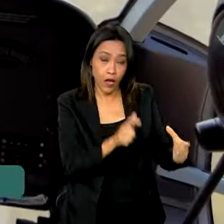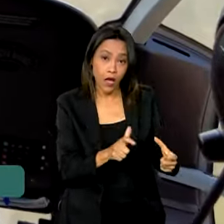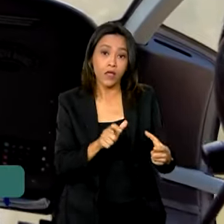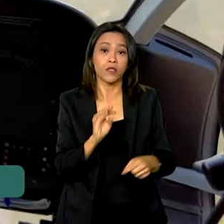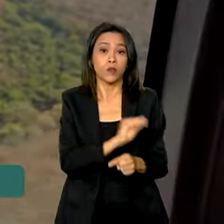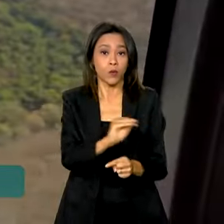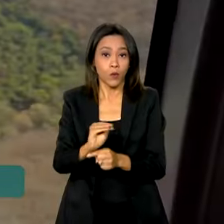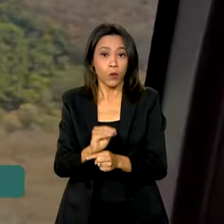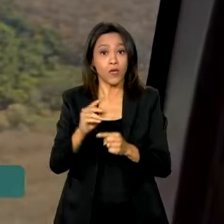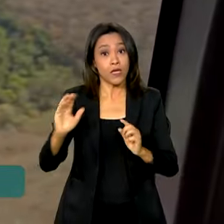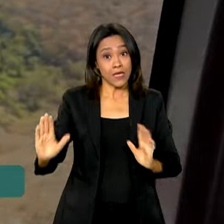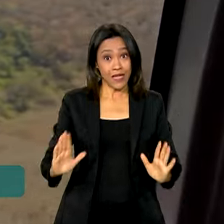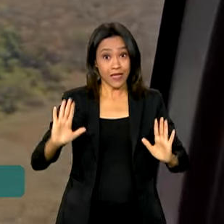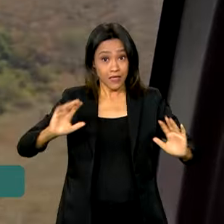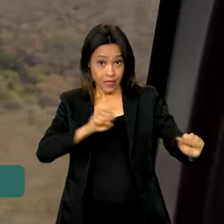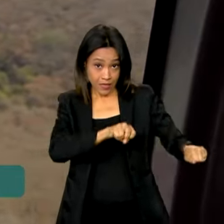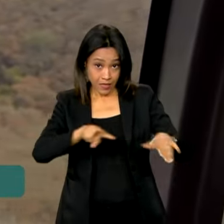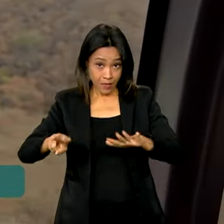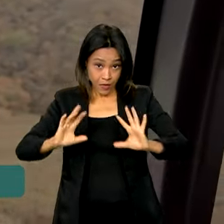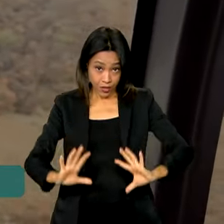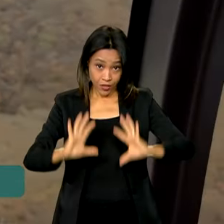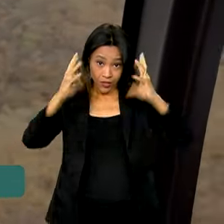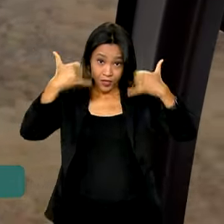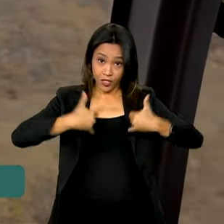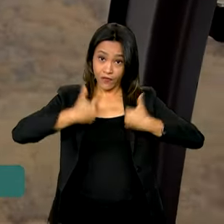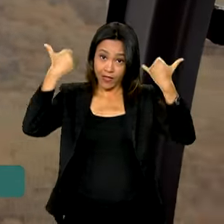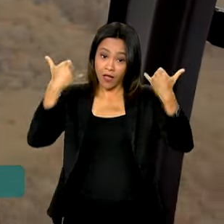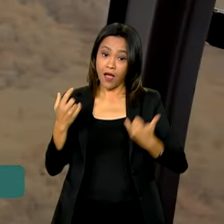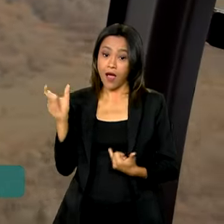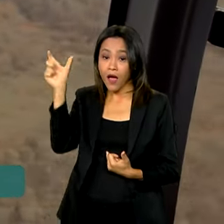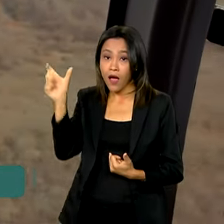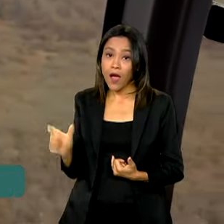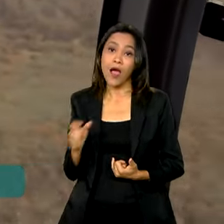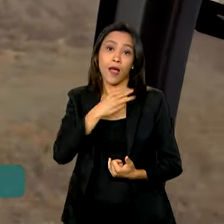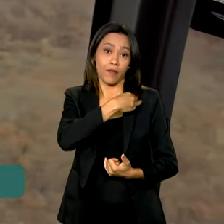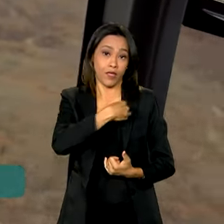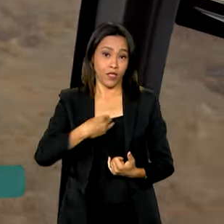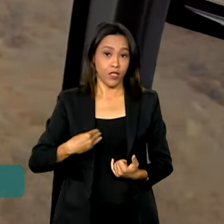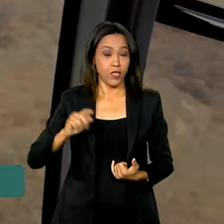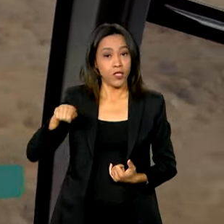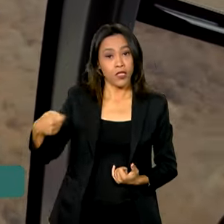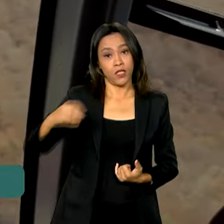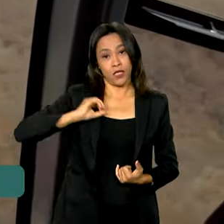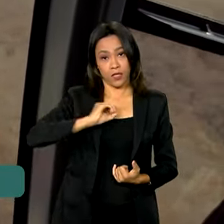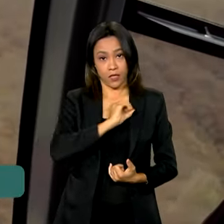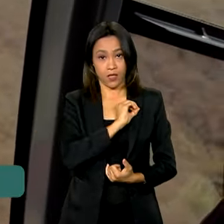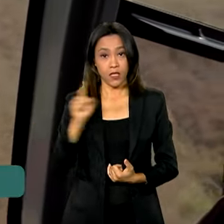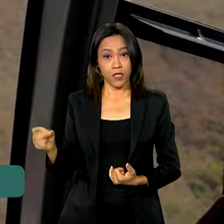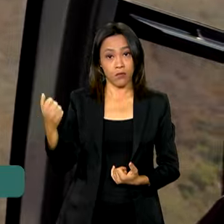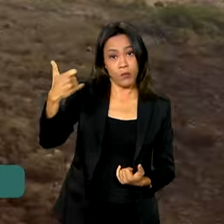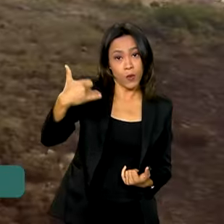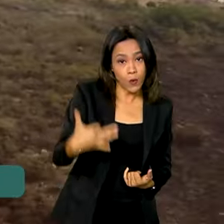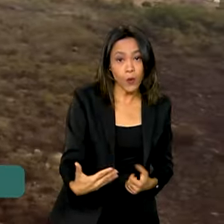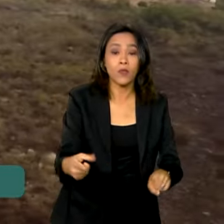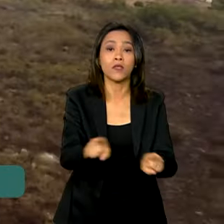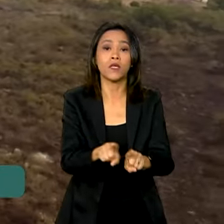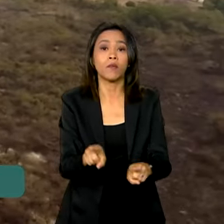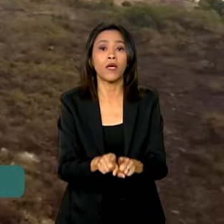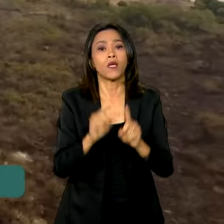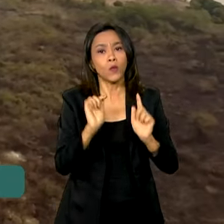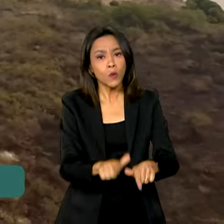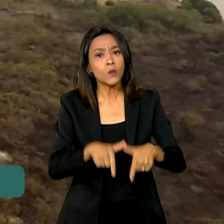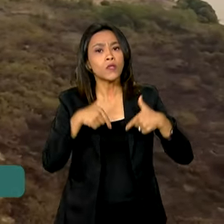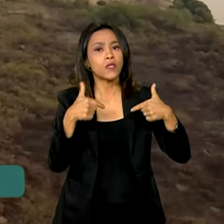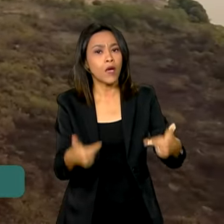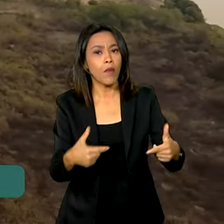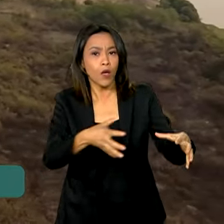cerimônia de aniversário do Instituto, a ministra no Meio Ambiente e Mudança do Clima, Marina Silva, destacou também a atuação das